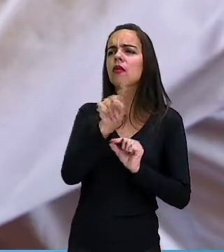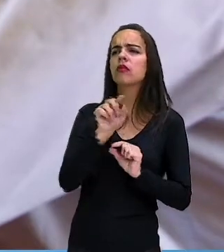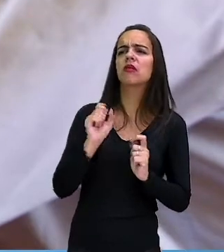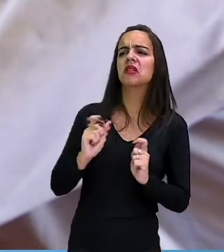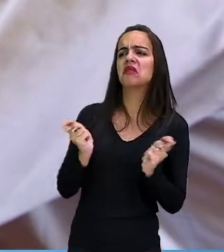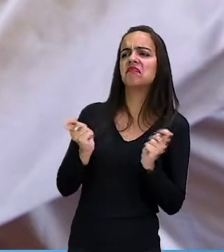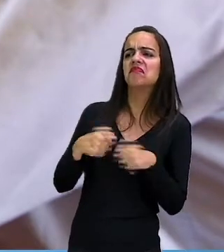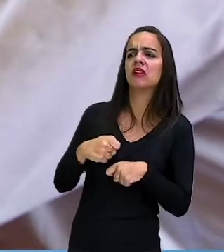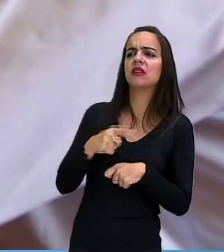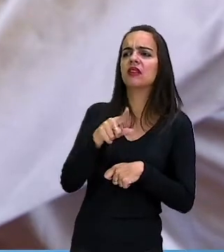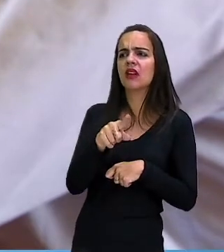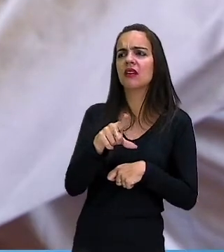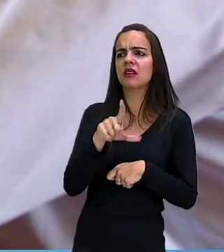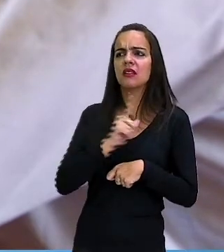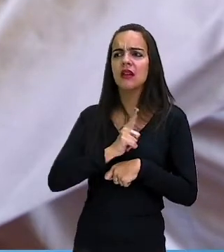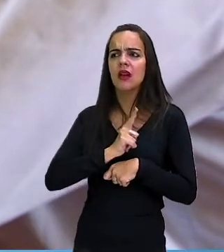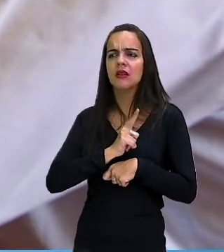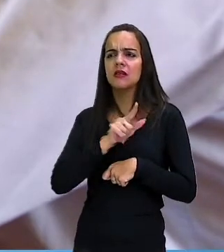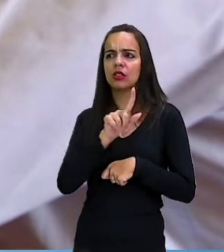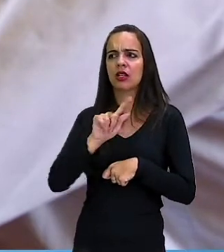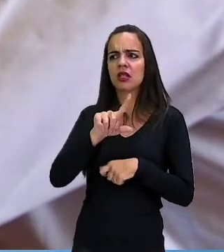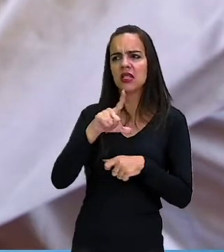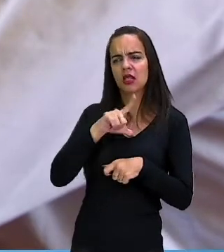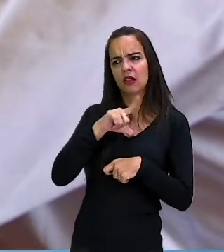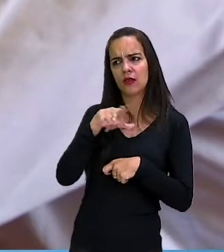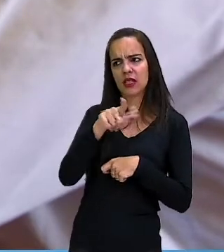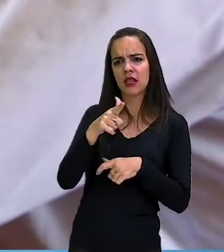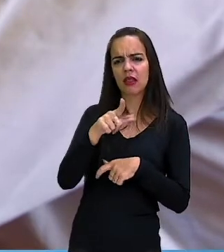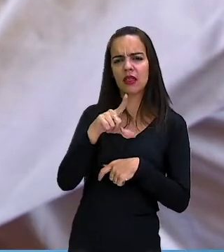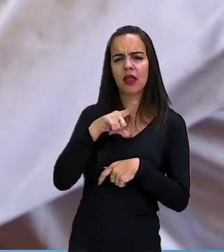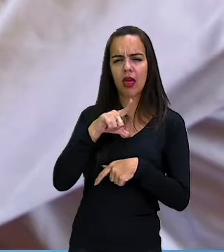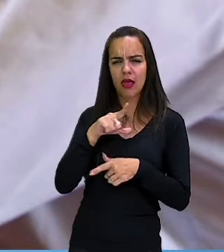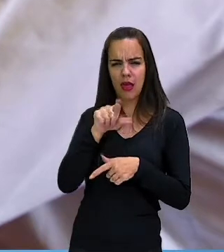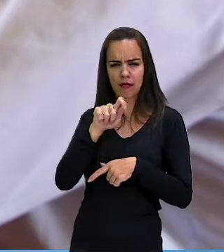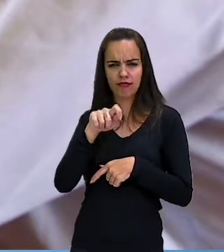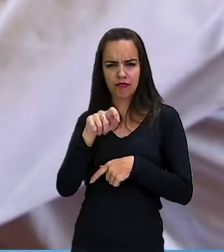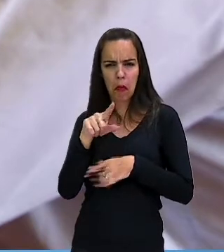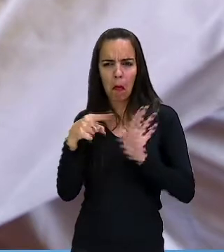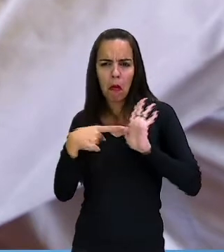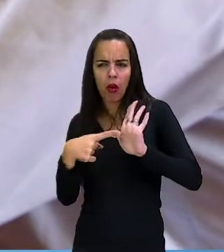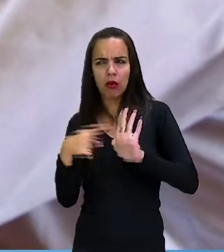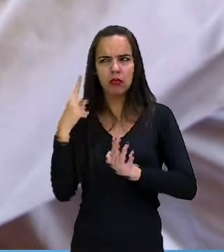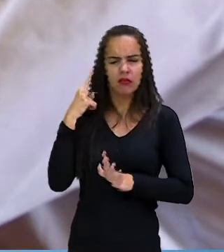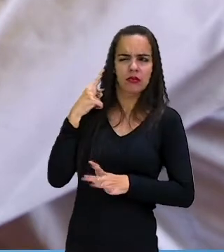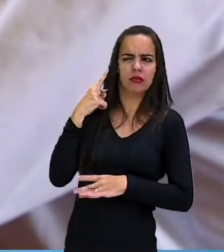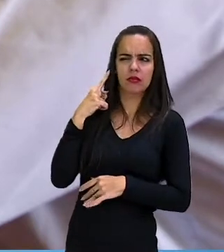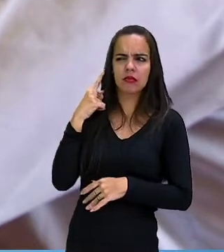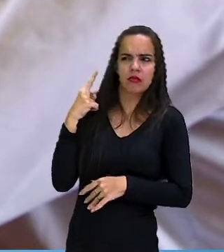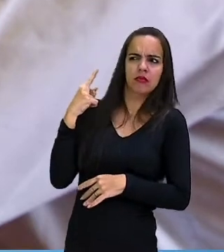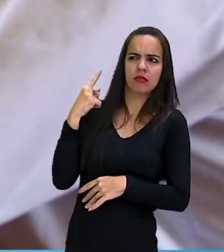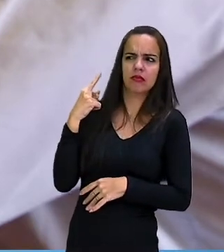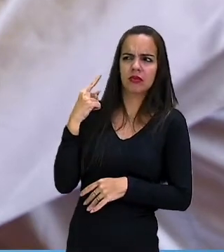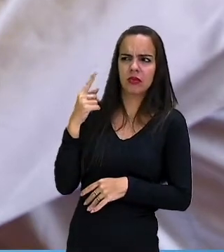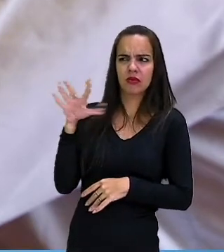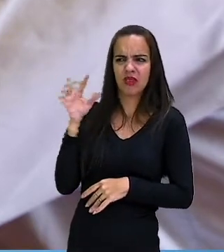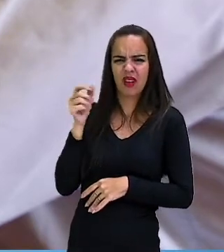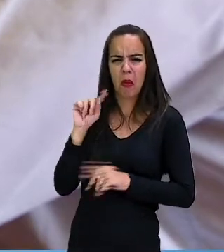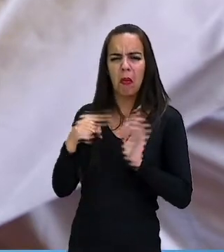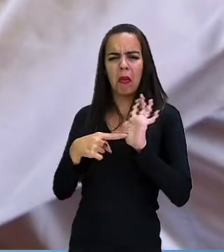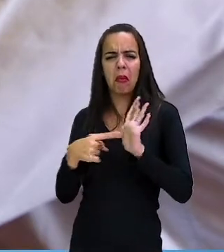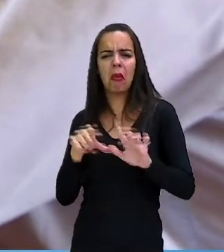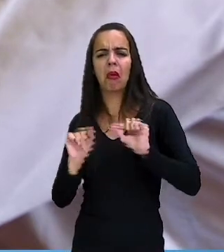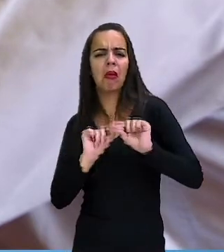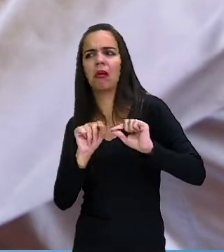fazer se você tem sinais de que você está com problema de audição? Olha lá o should. O should indica o quê?